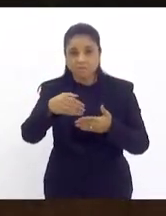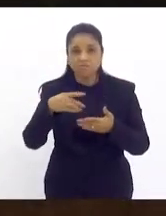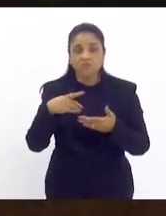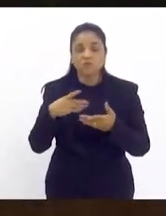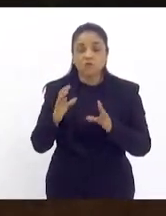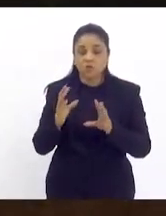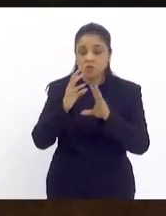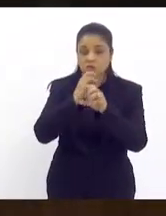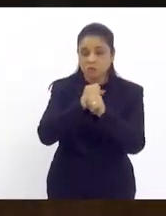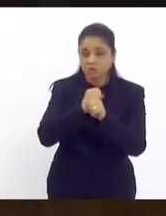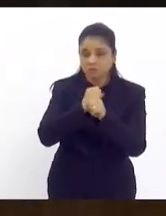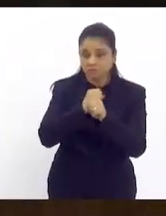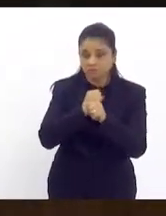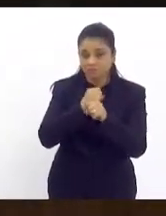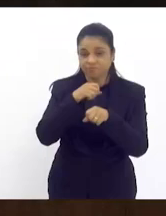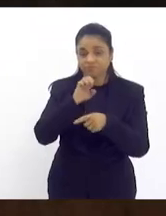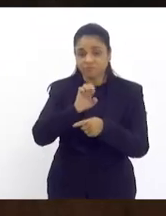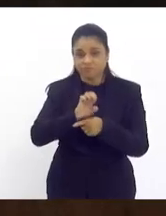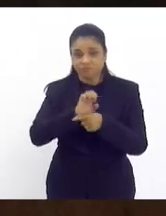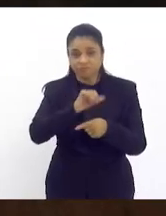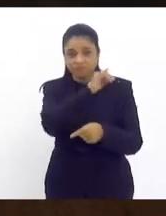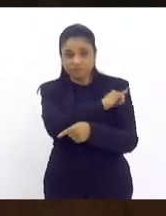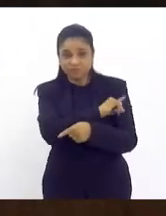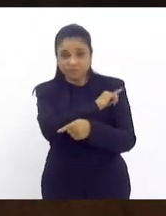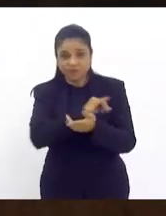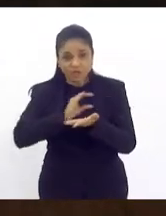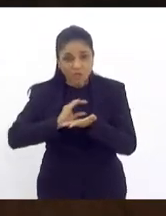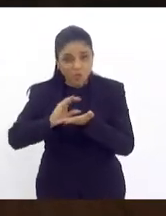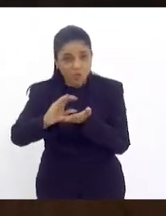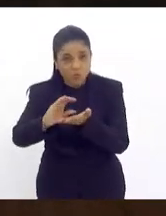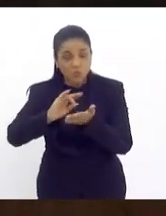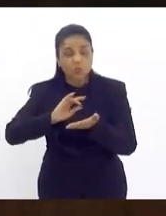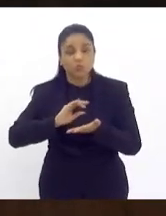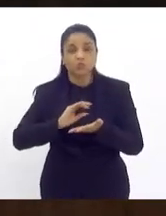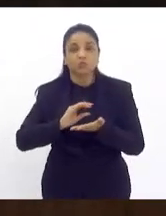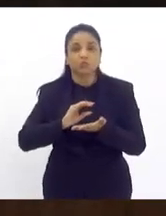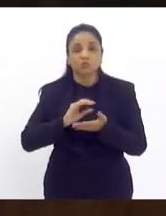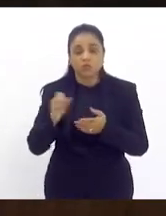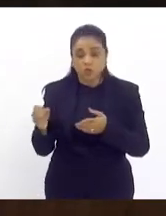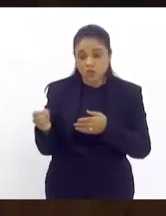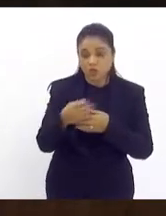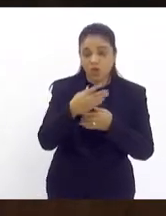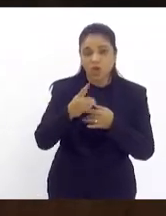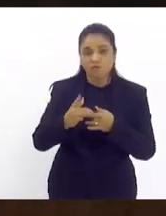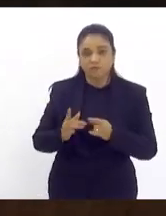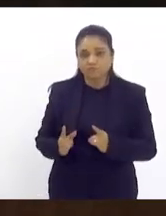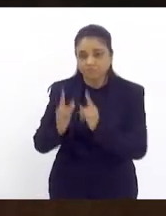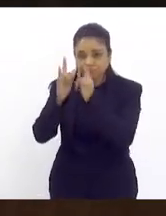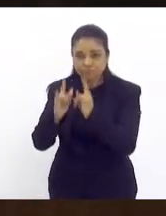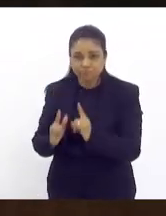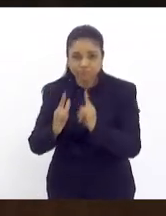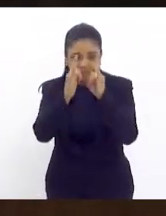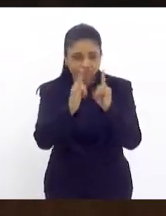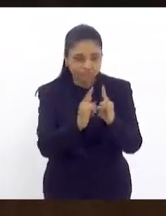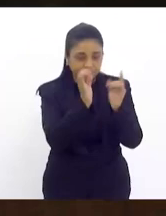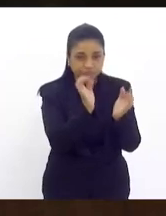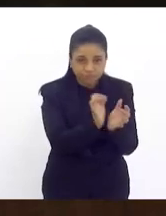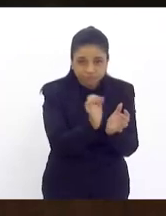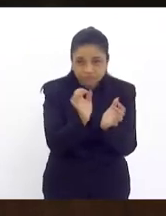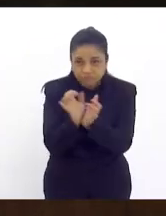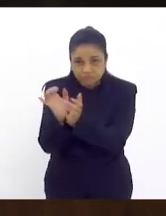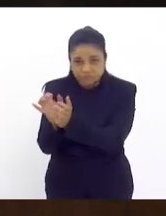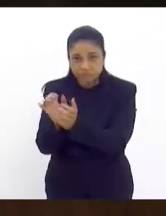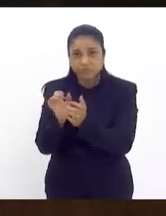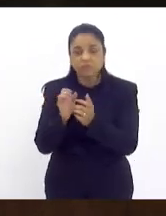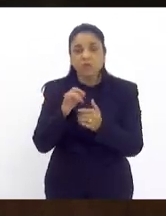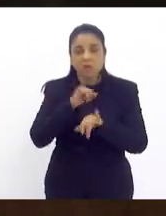do estado do Rio de Janeiro um aporte significativo de recursos para que novas unidades fossem construídas como assim foi anunciado